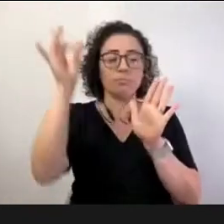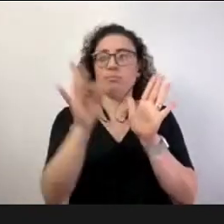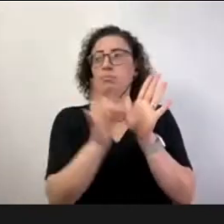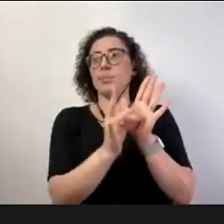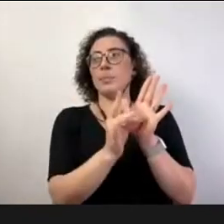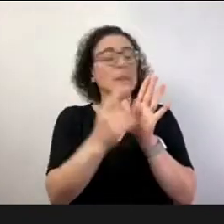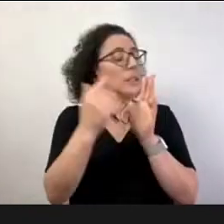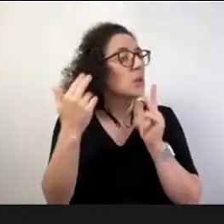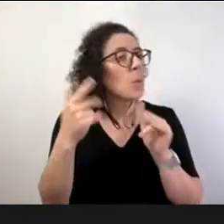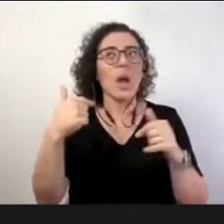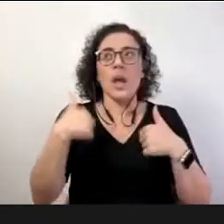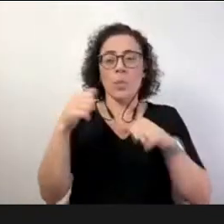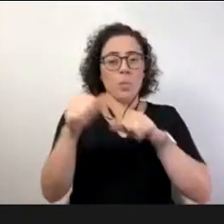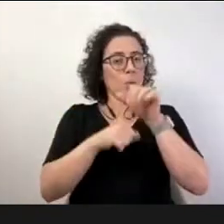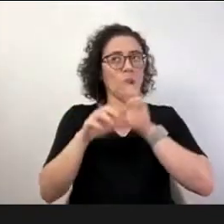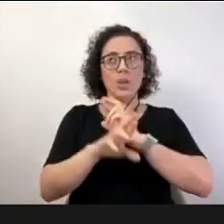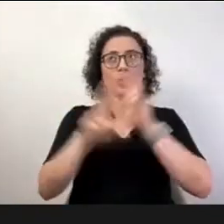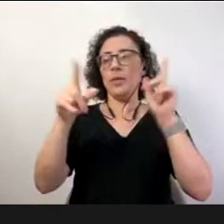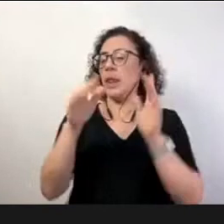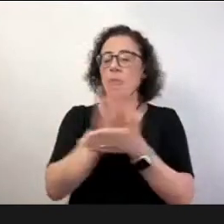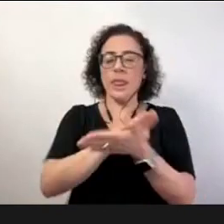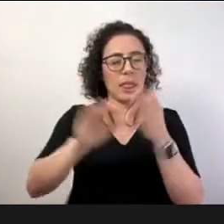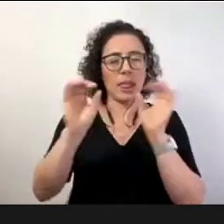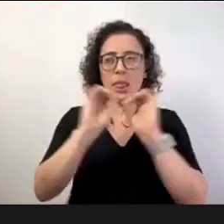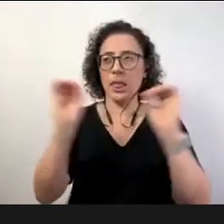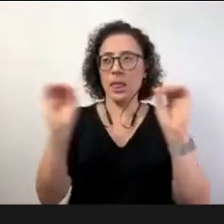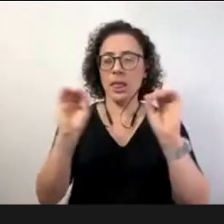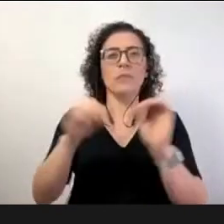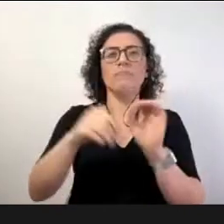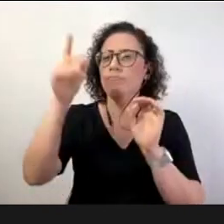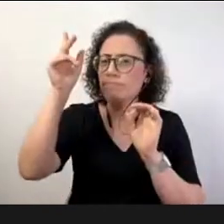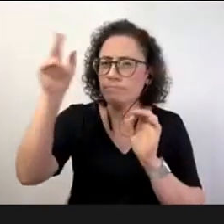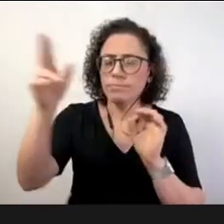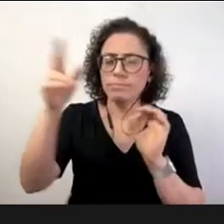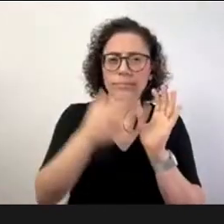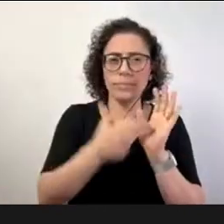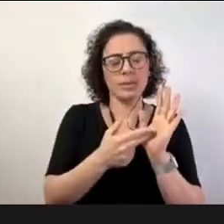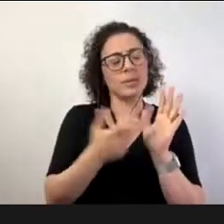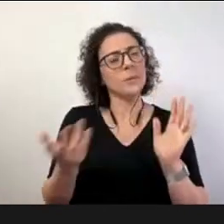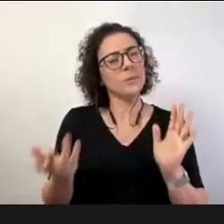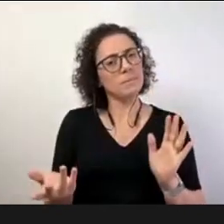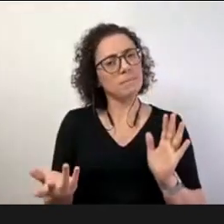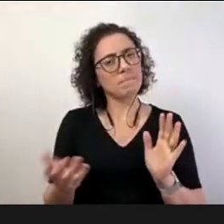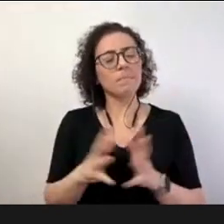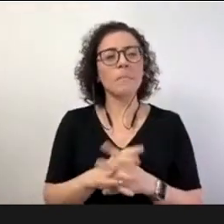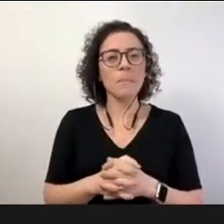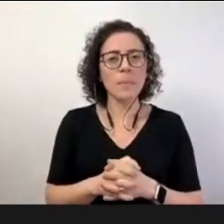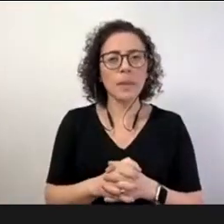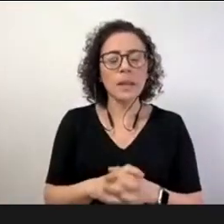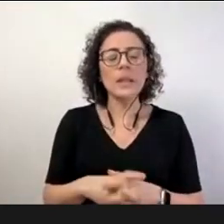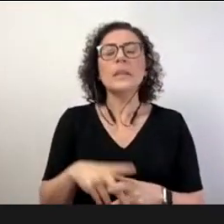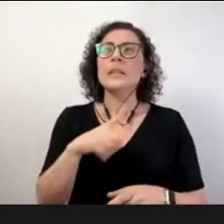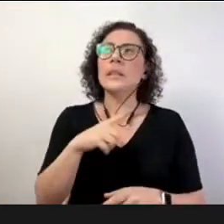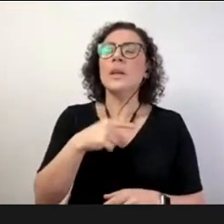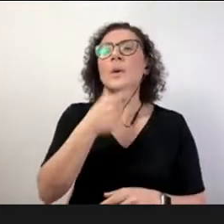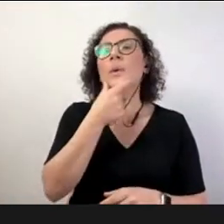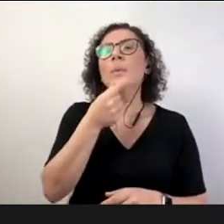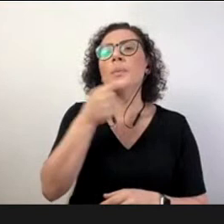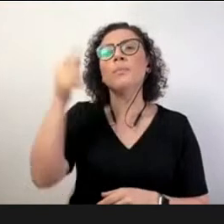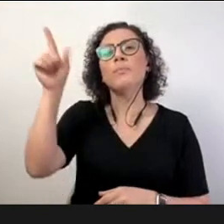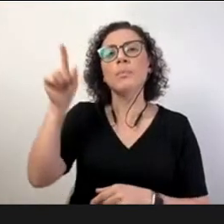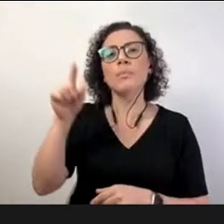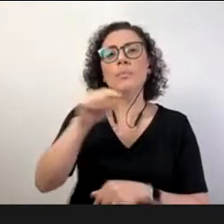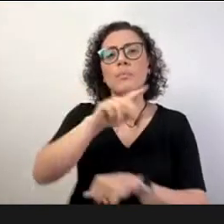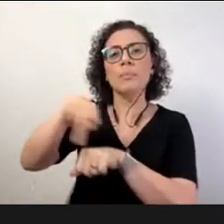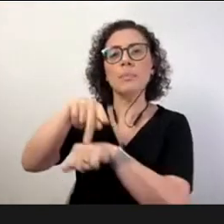e nós esperamos que a aprendizagem há um teórico sueco que eu que eu admiro muito Larsson que ele dizia